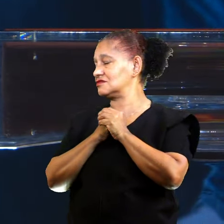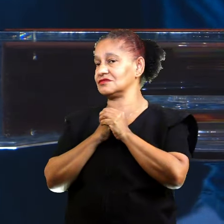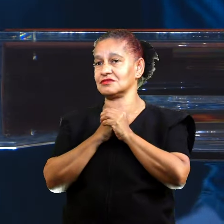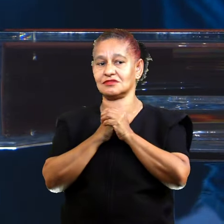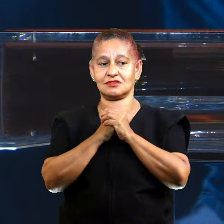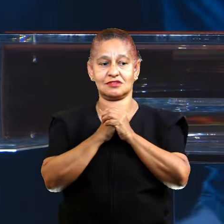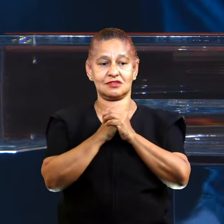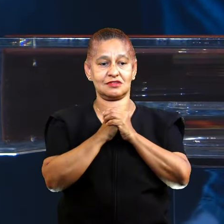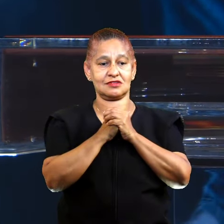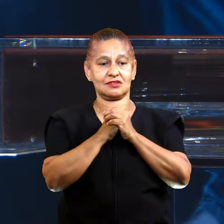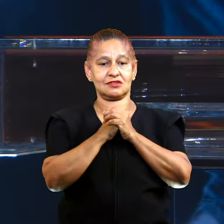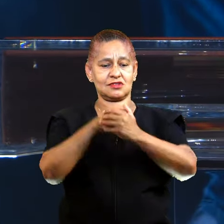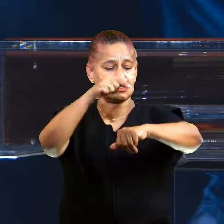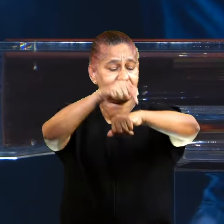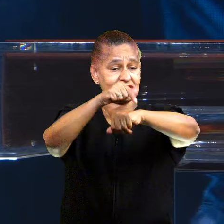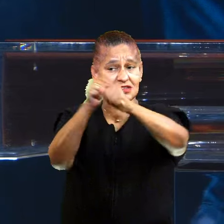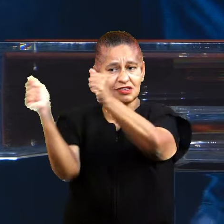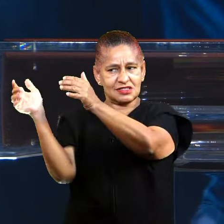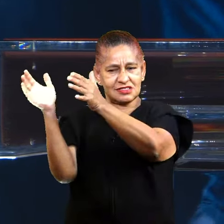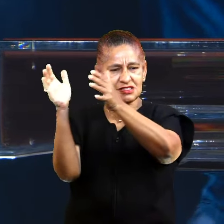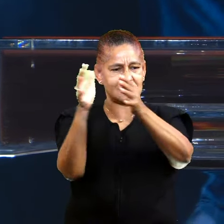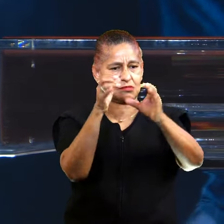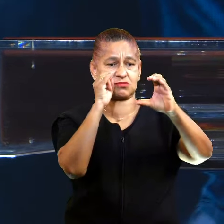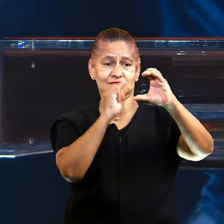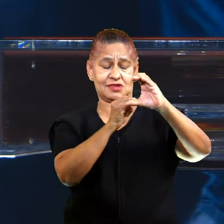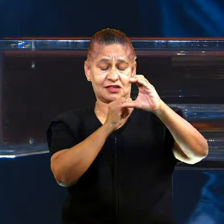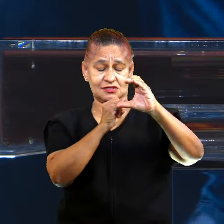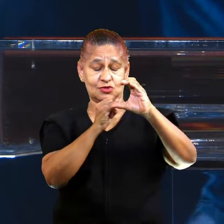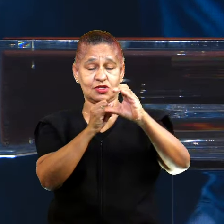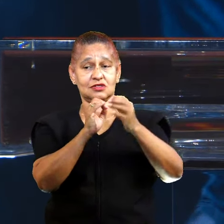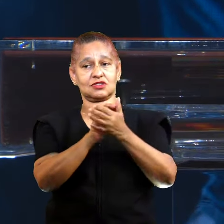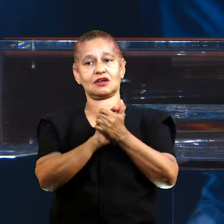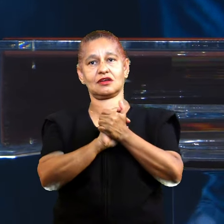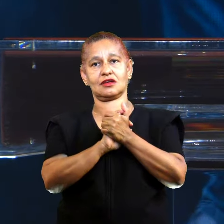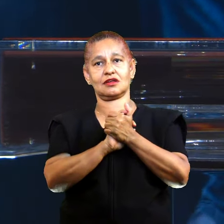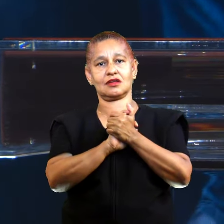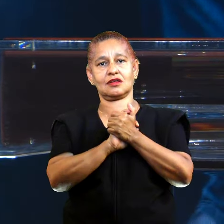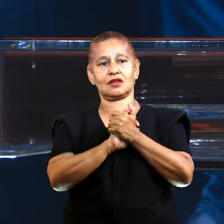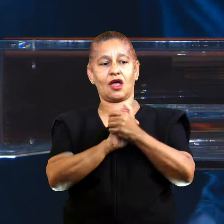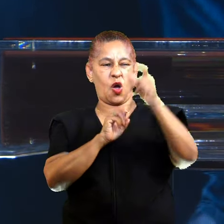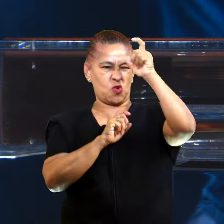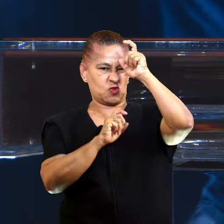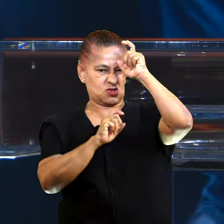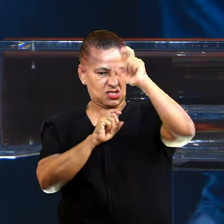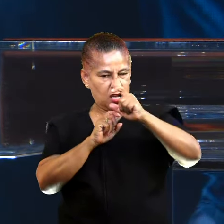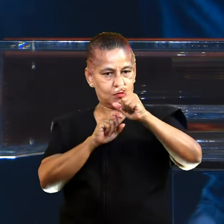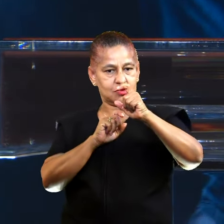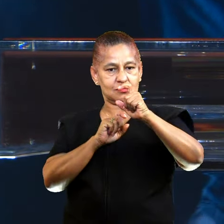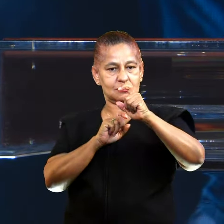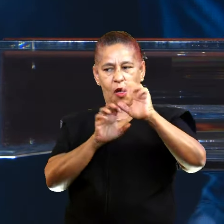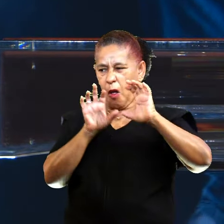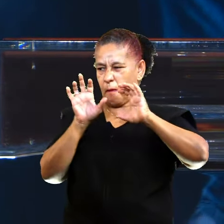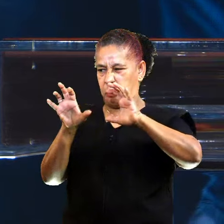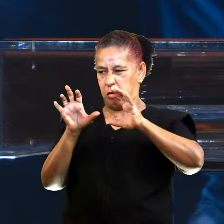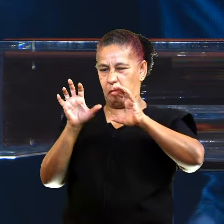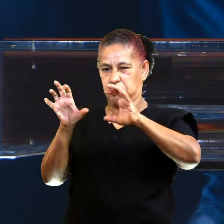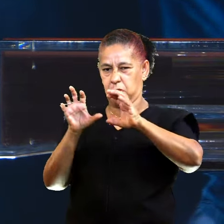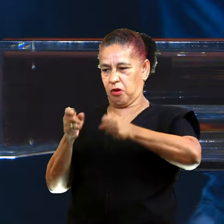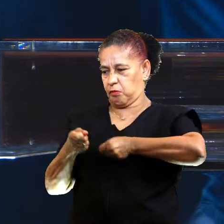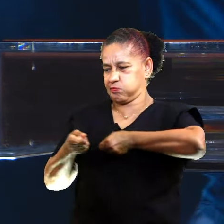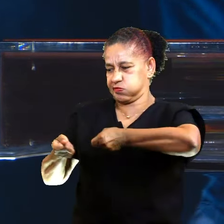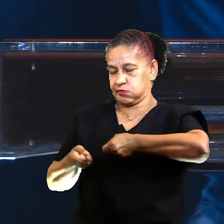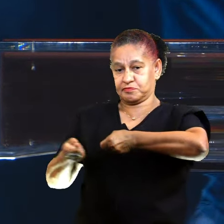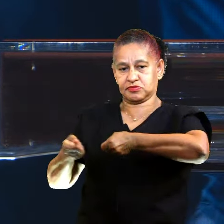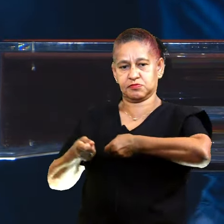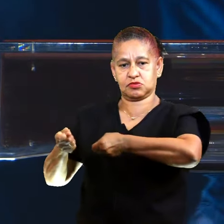Durante esse período na Cristolândia, o inimigo também trabalhou. Porque, quando eu iniciei o